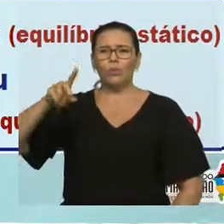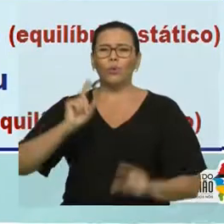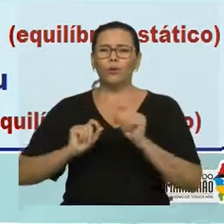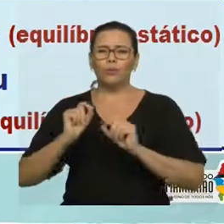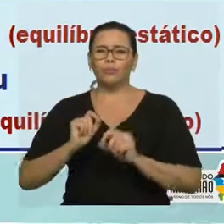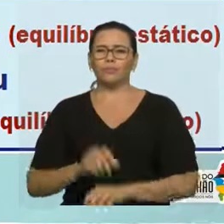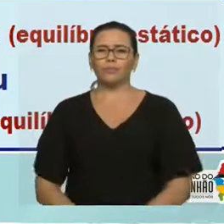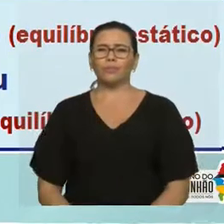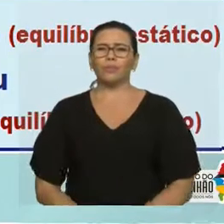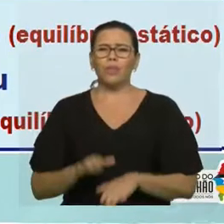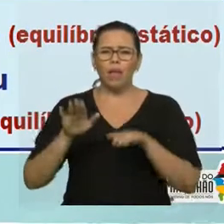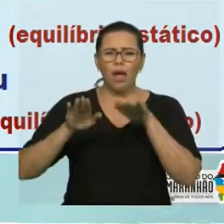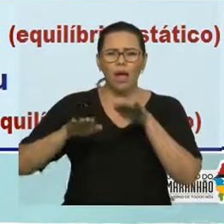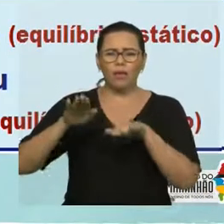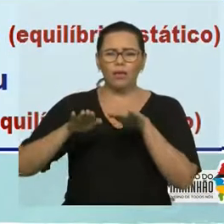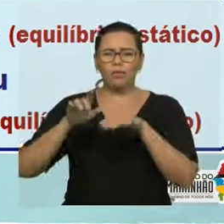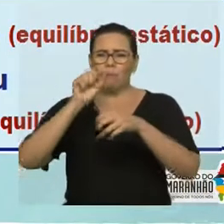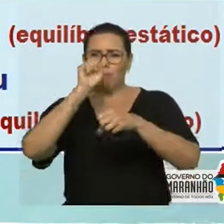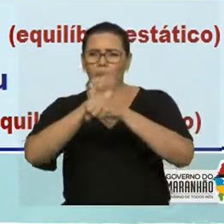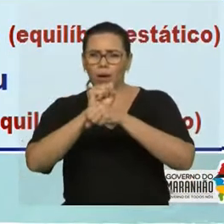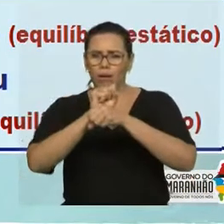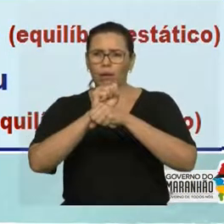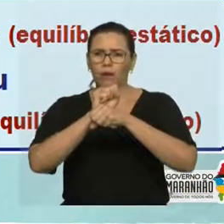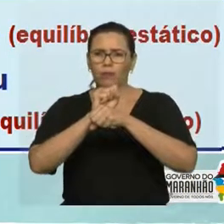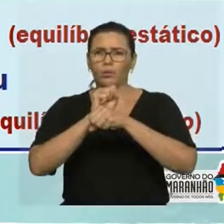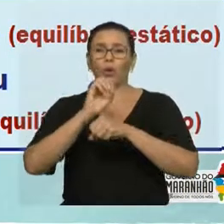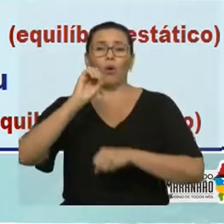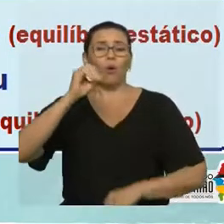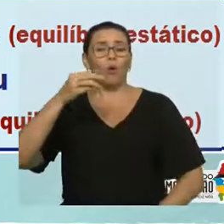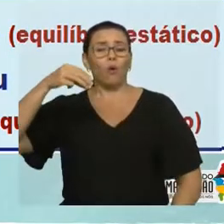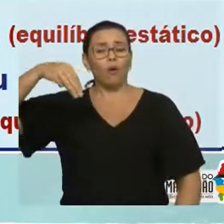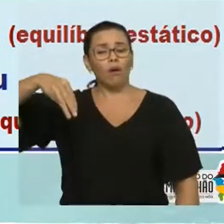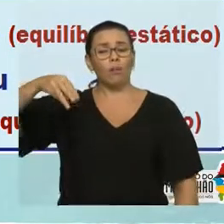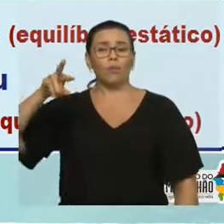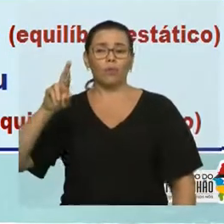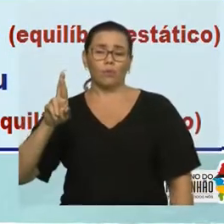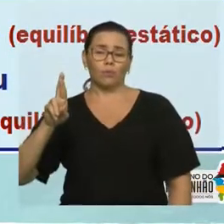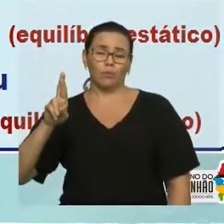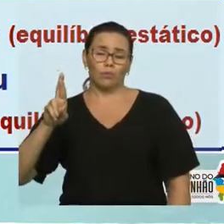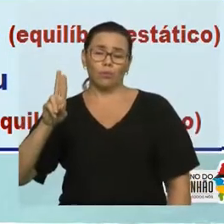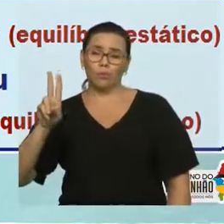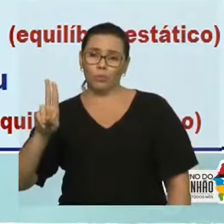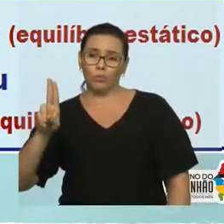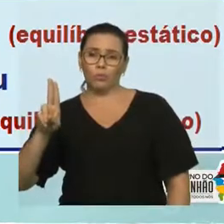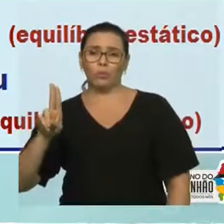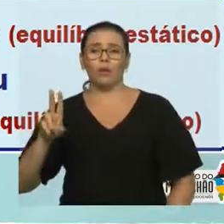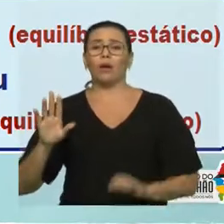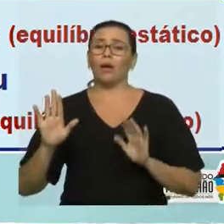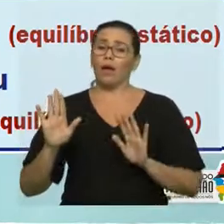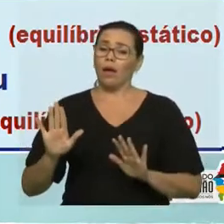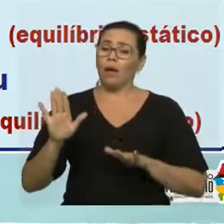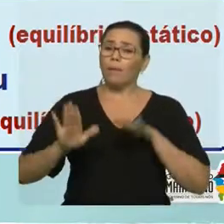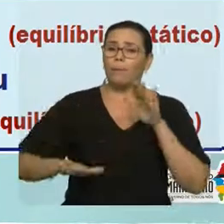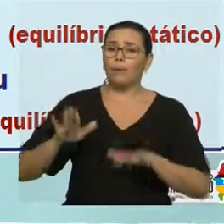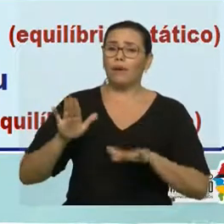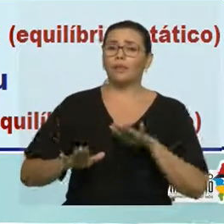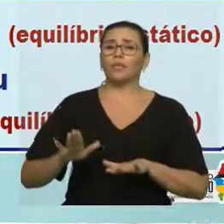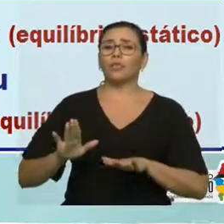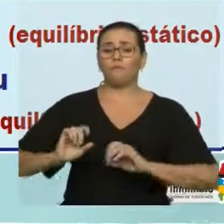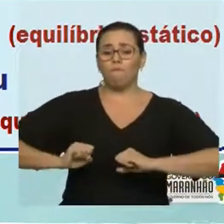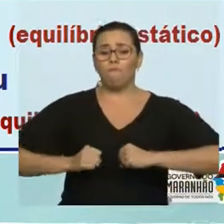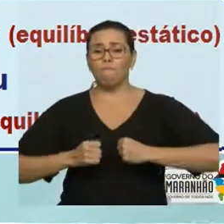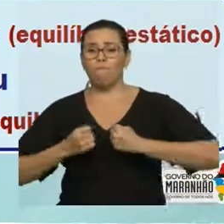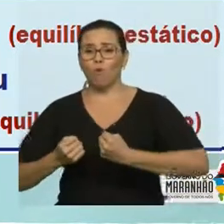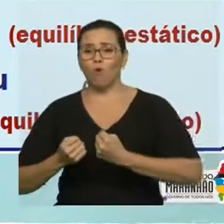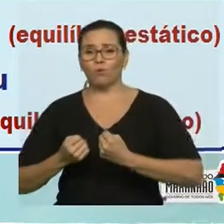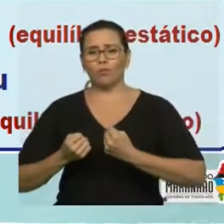que é repouso, ou é equilíbrio dinâmico. Até que forças contrárias atuem nesse corpo e vão tirar ele dessa inércia dele.